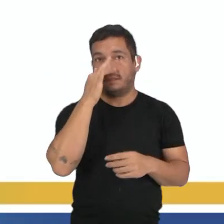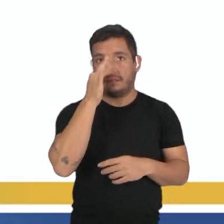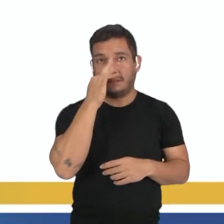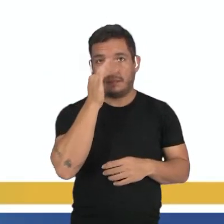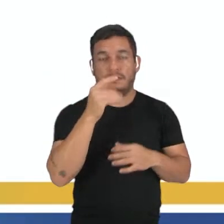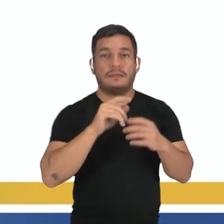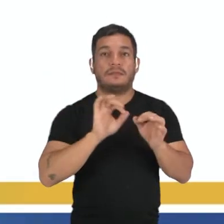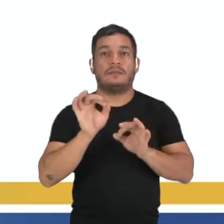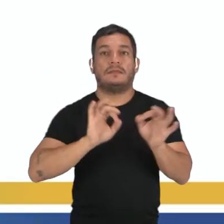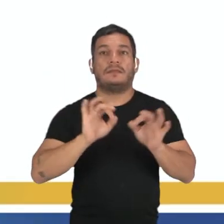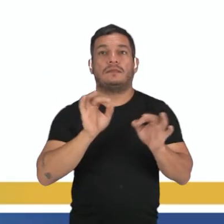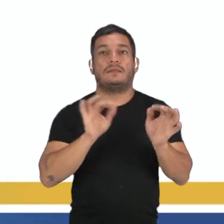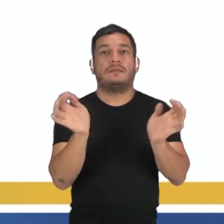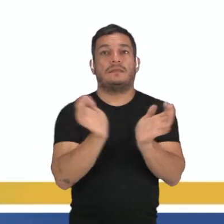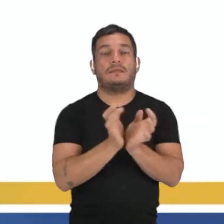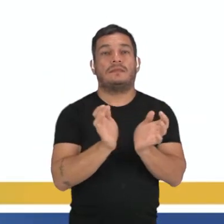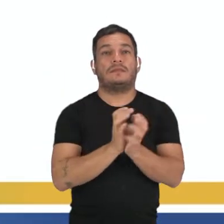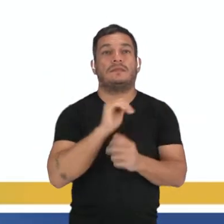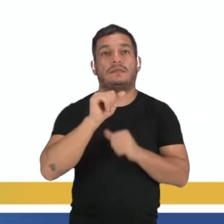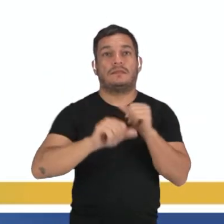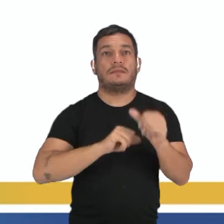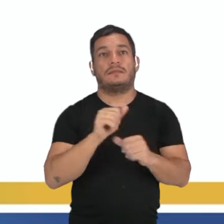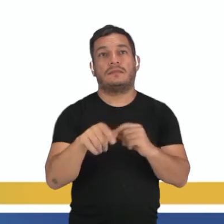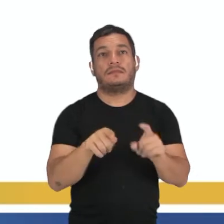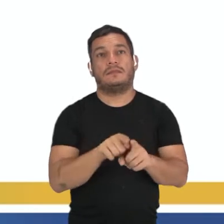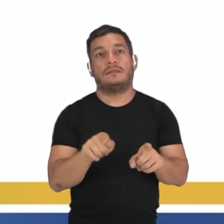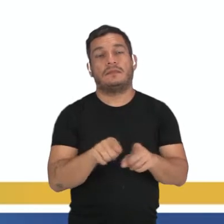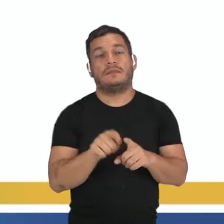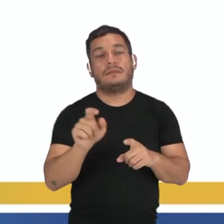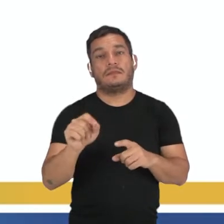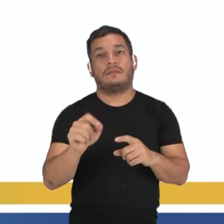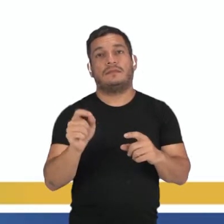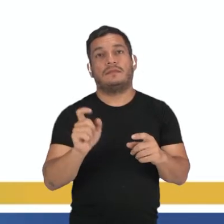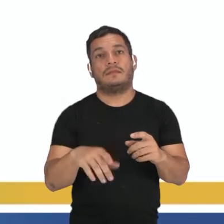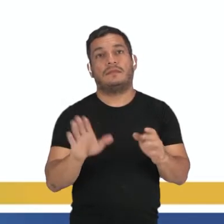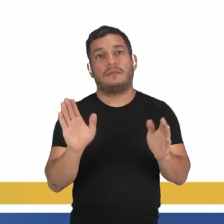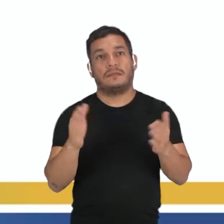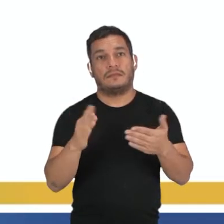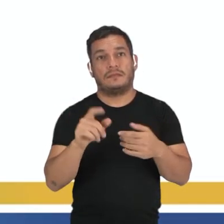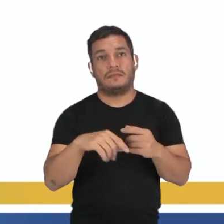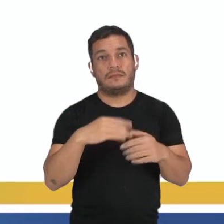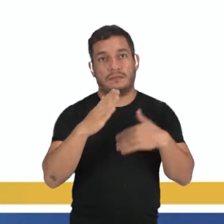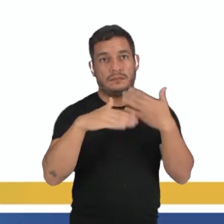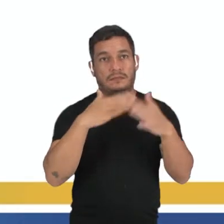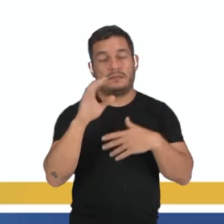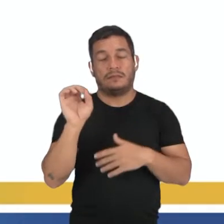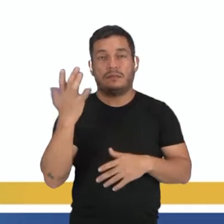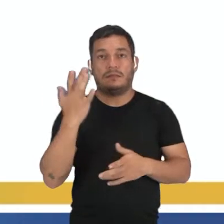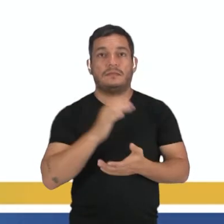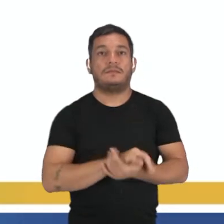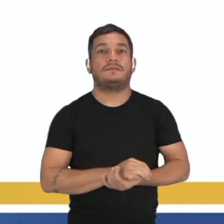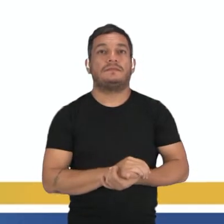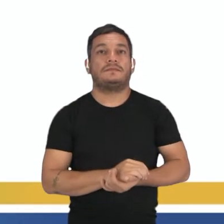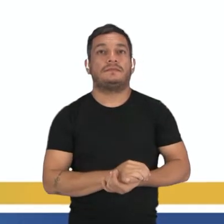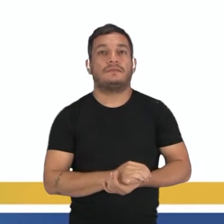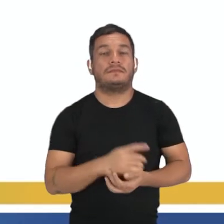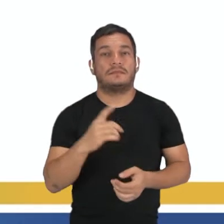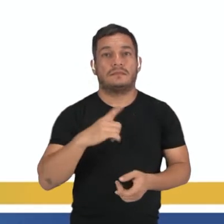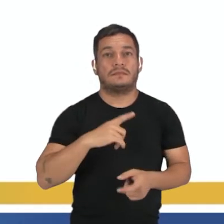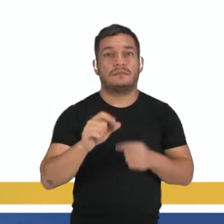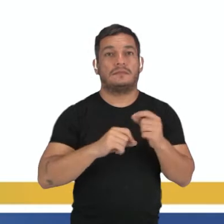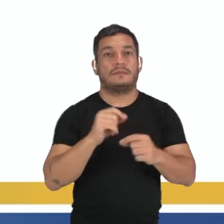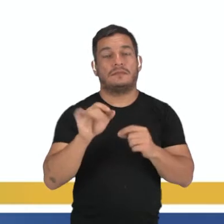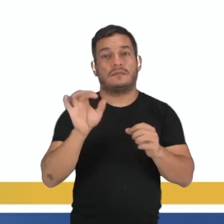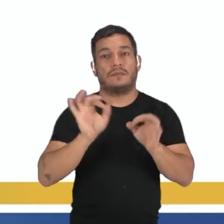formadas por um conjunto de folhas modificadas e que são especializadas para que o processo de reprodução aconteça. As flores, então,